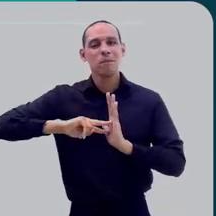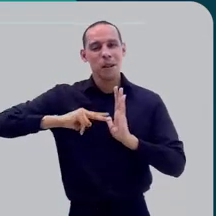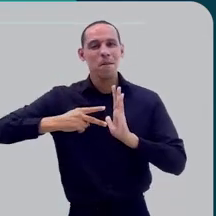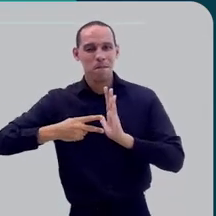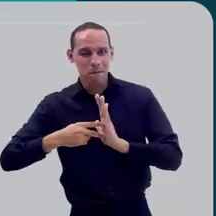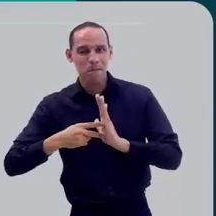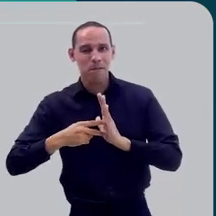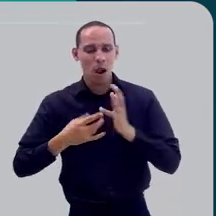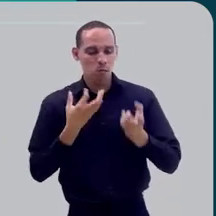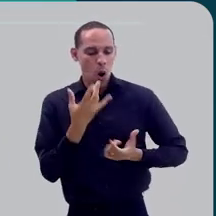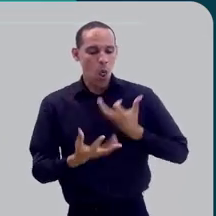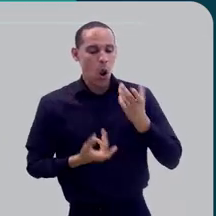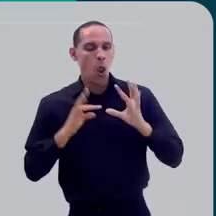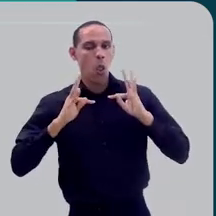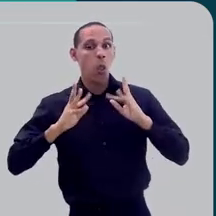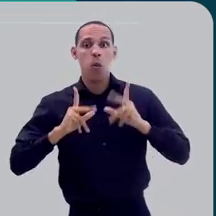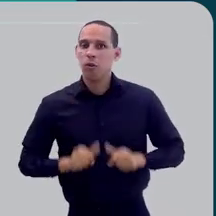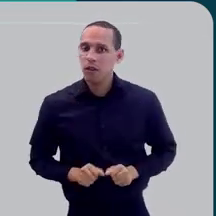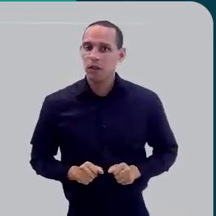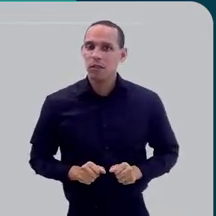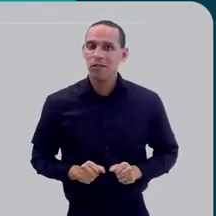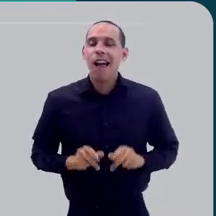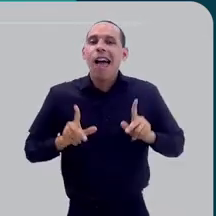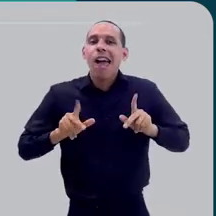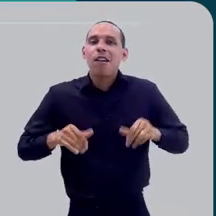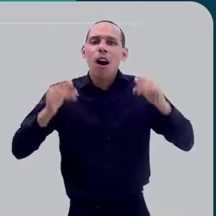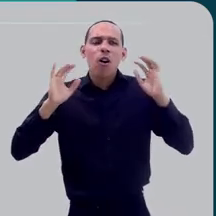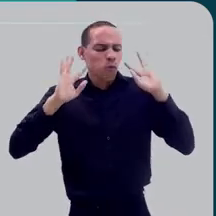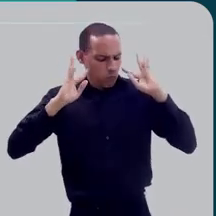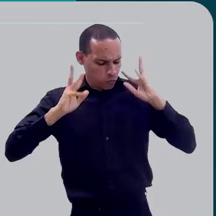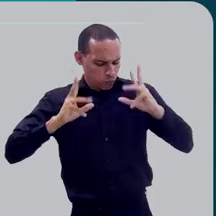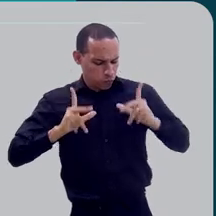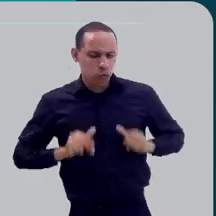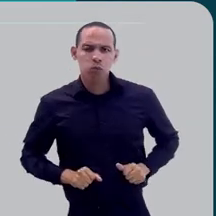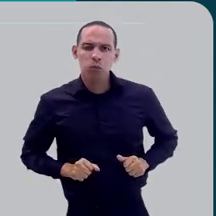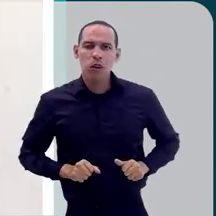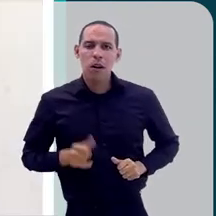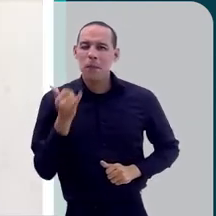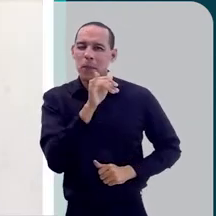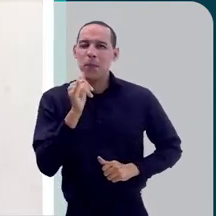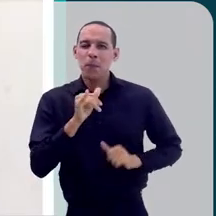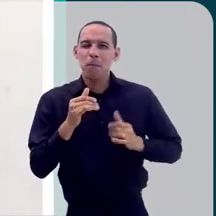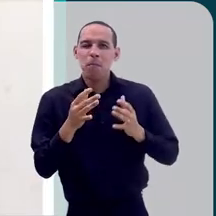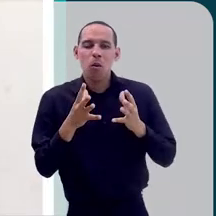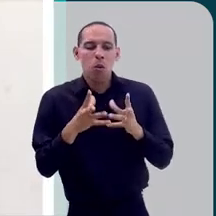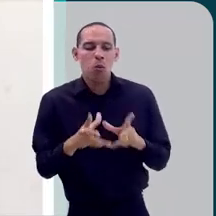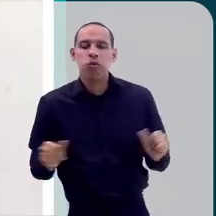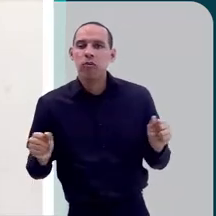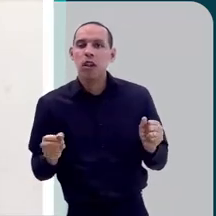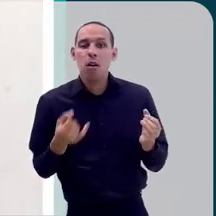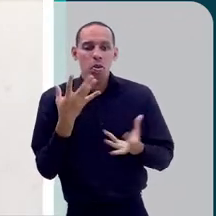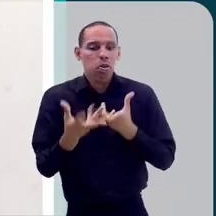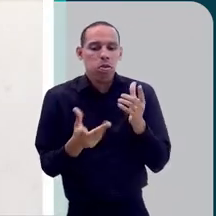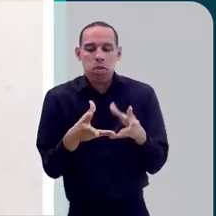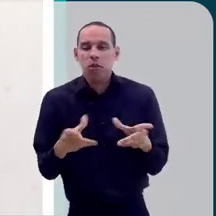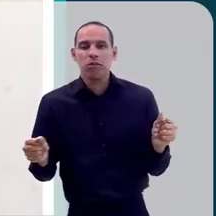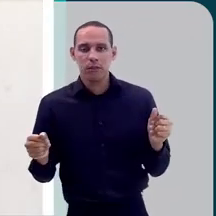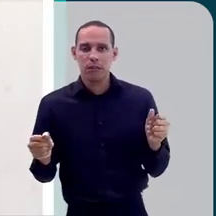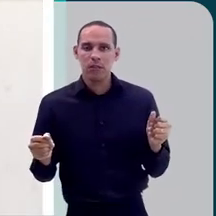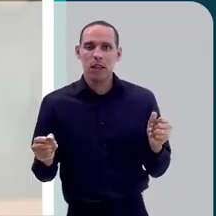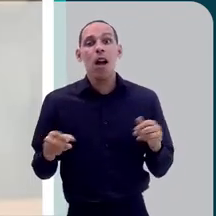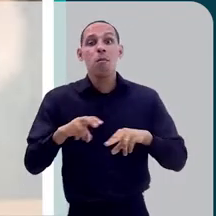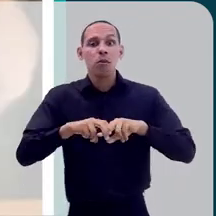tradução do burnout. Então, é como se a pessoa queimasse todas as suas reservas. E isso pode acontecer por mais de um motivo.